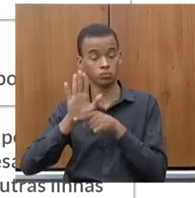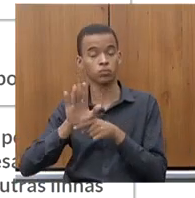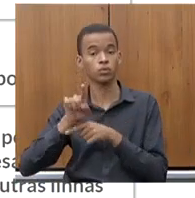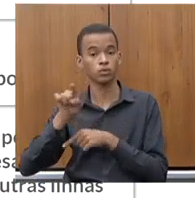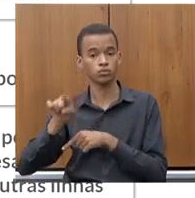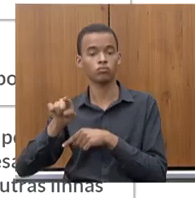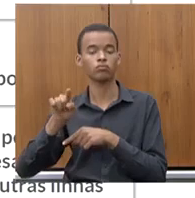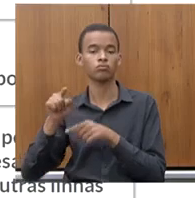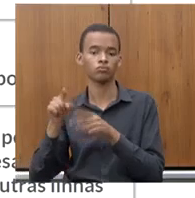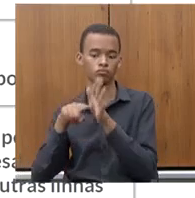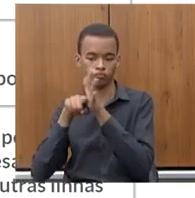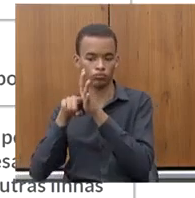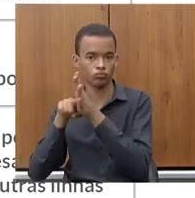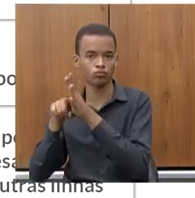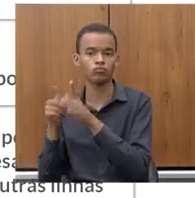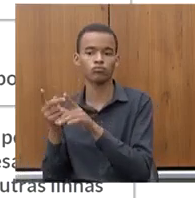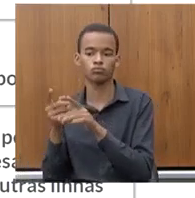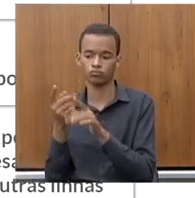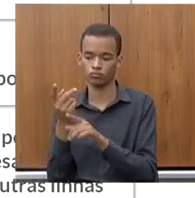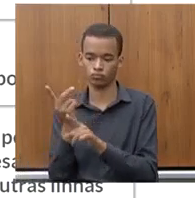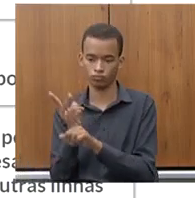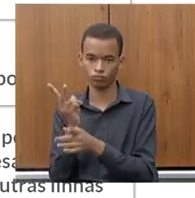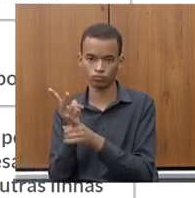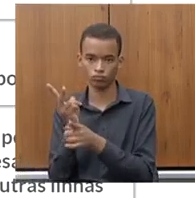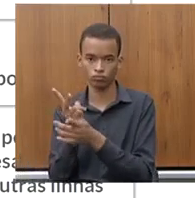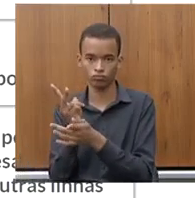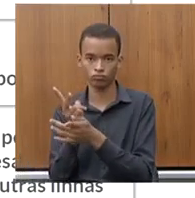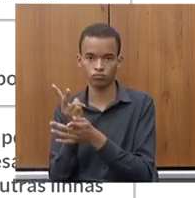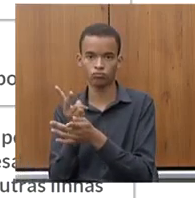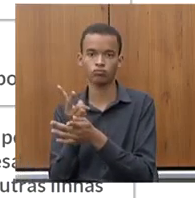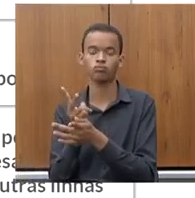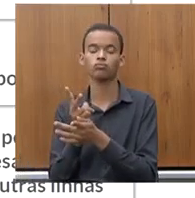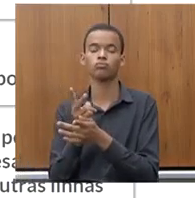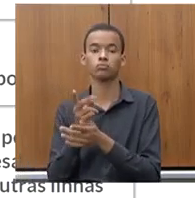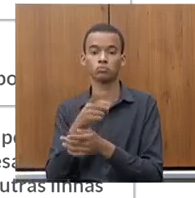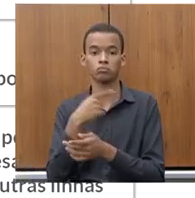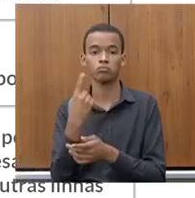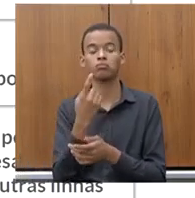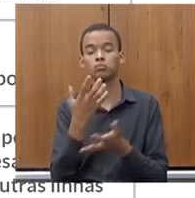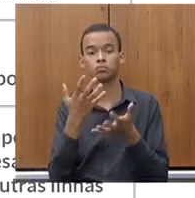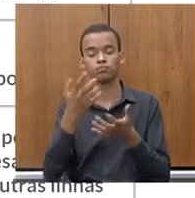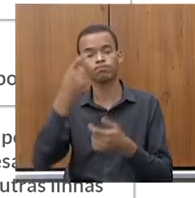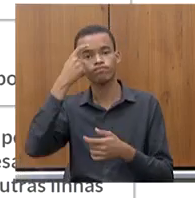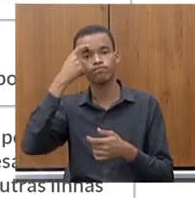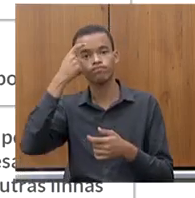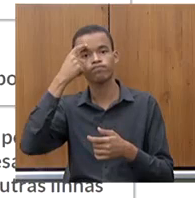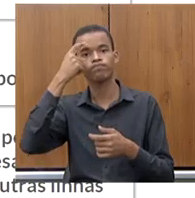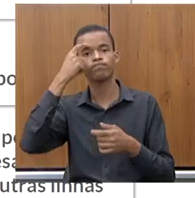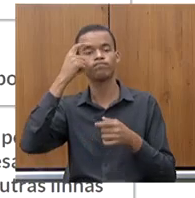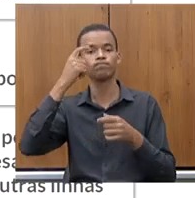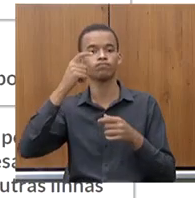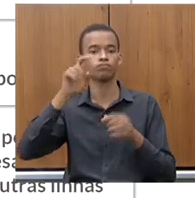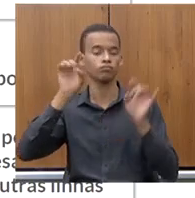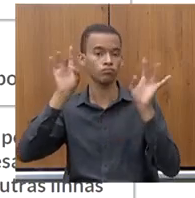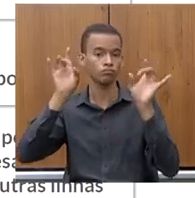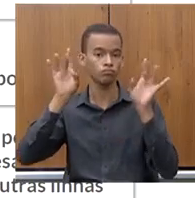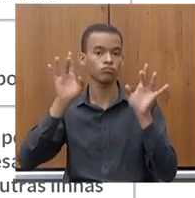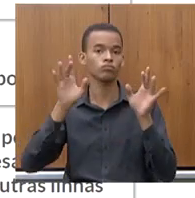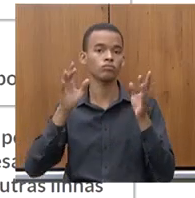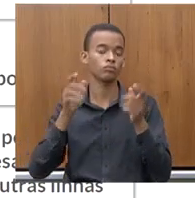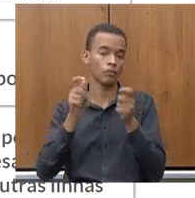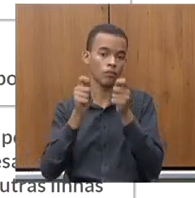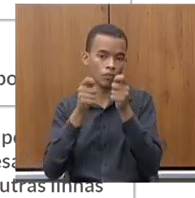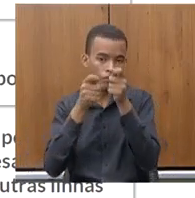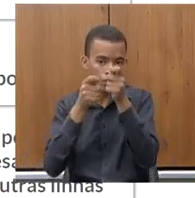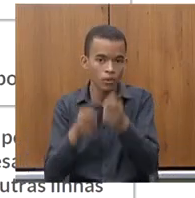ideia bastante ousada e bastante firme em nossos propósitos